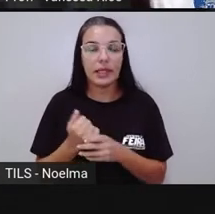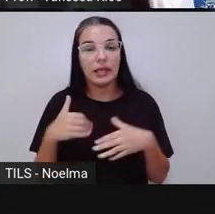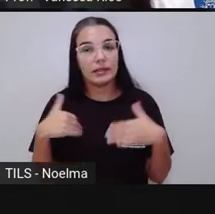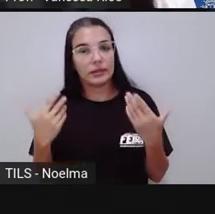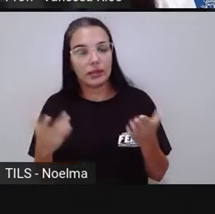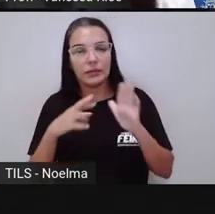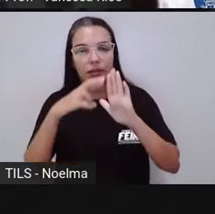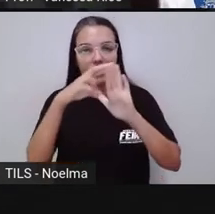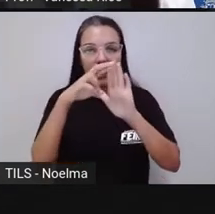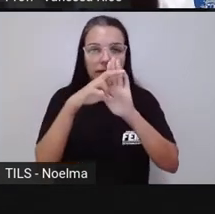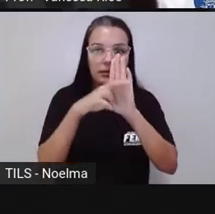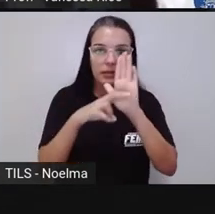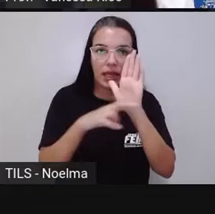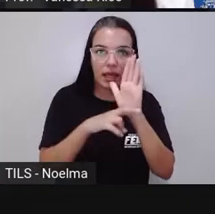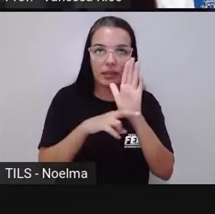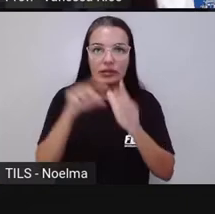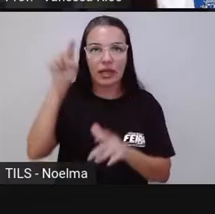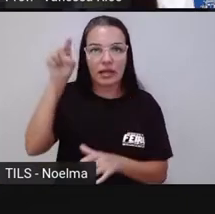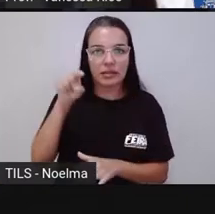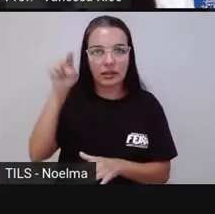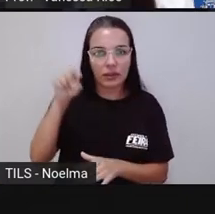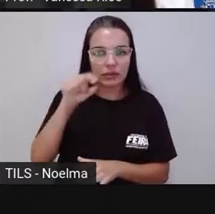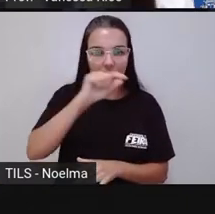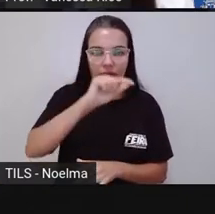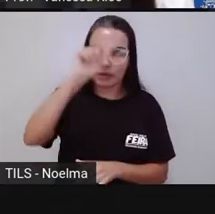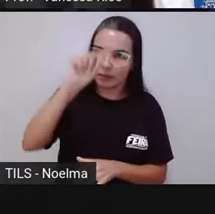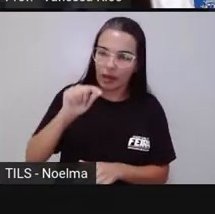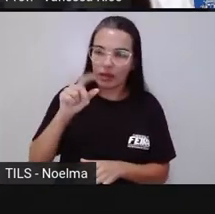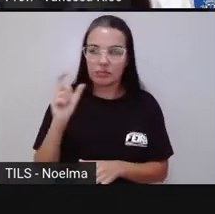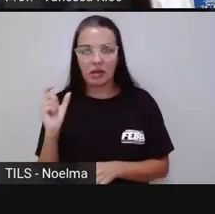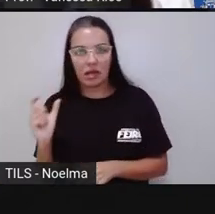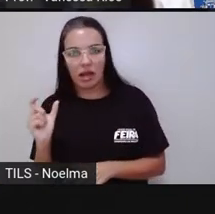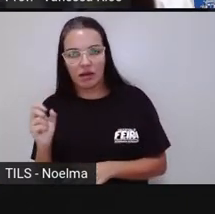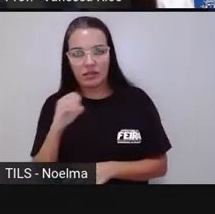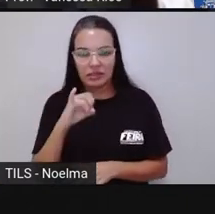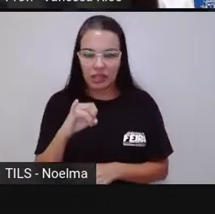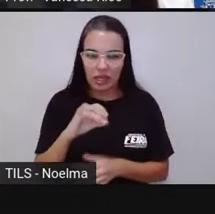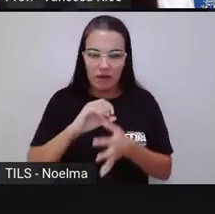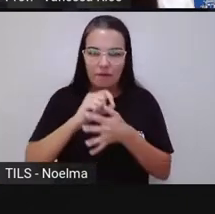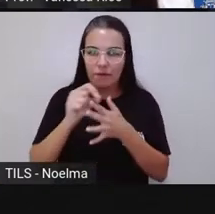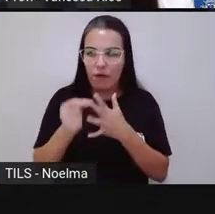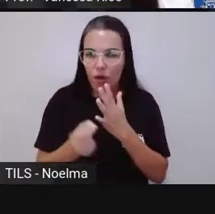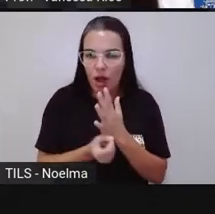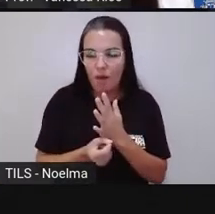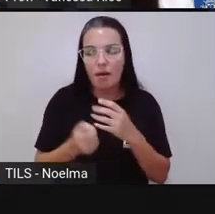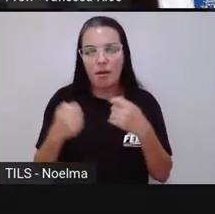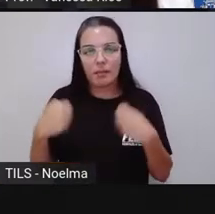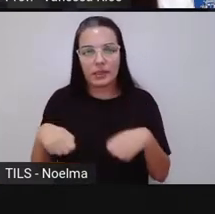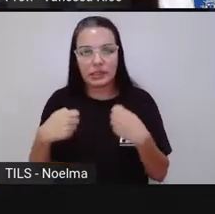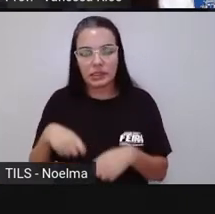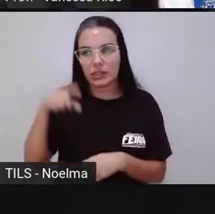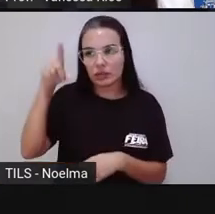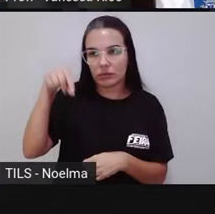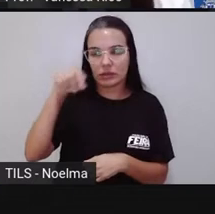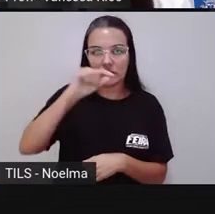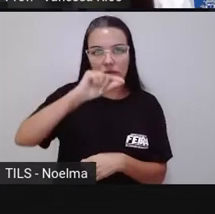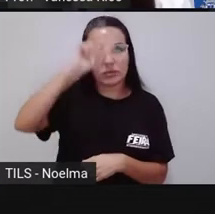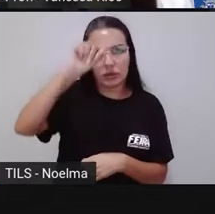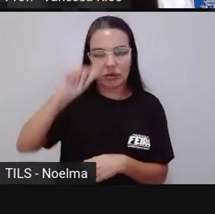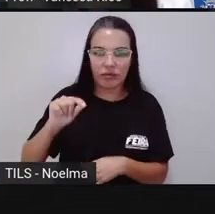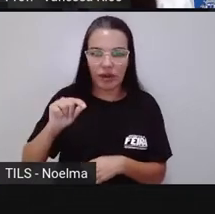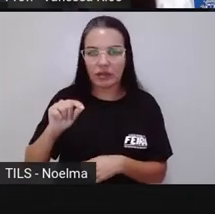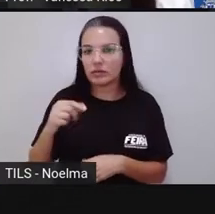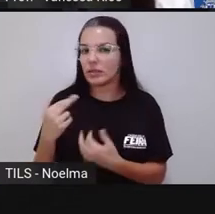Então, as regras de acentuação para as palavras cujas vogais precisam do acento circunflexo são as